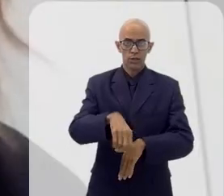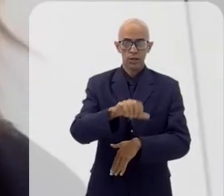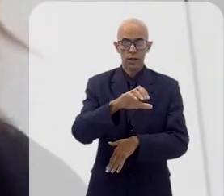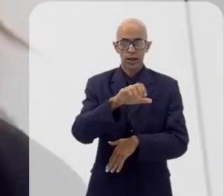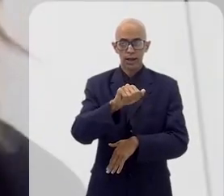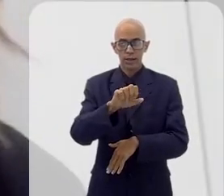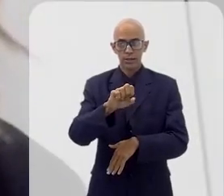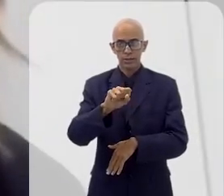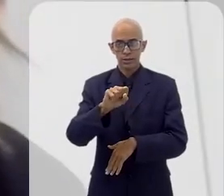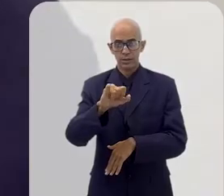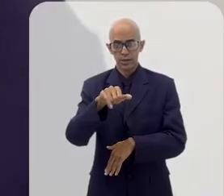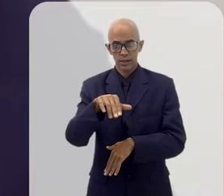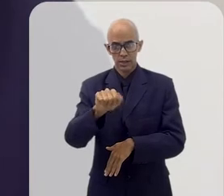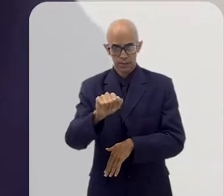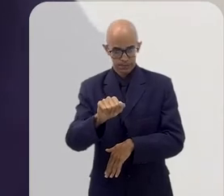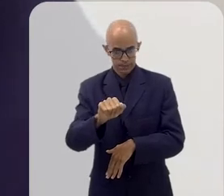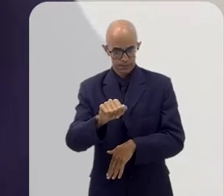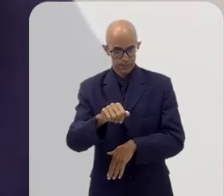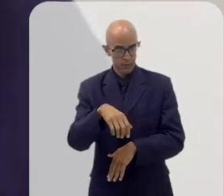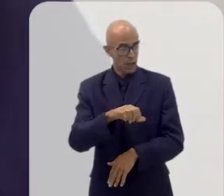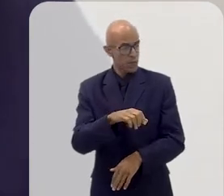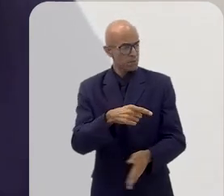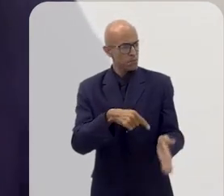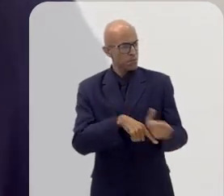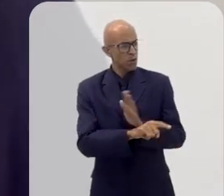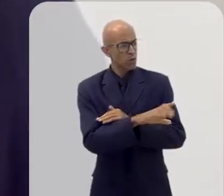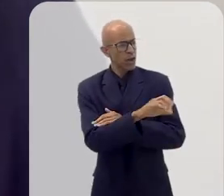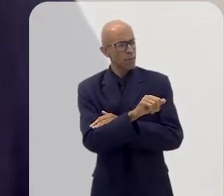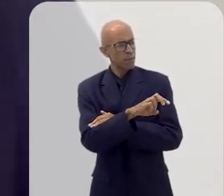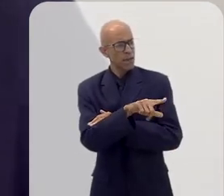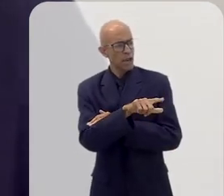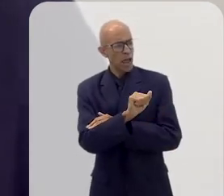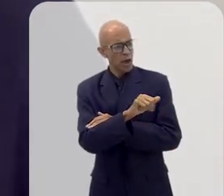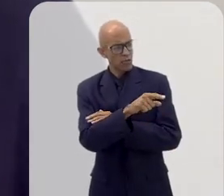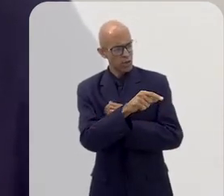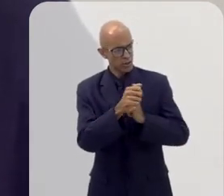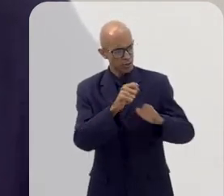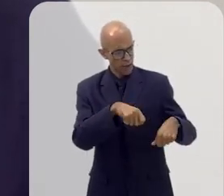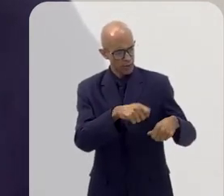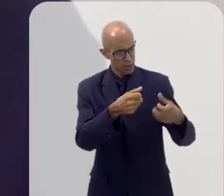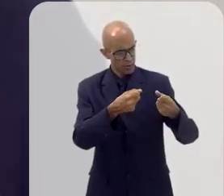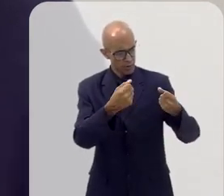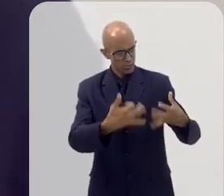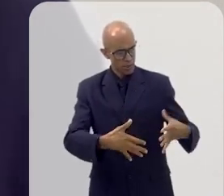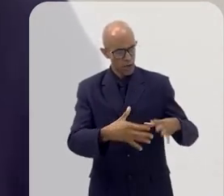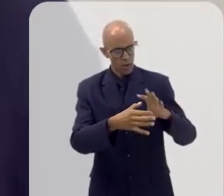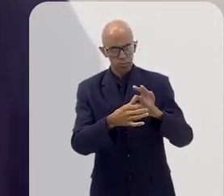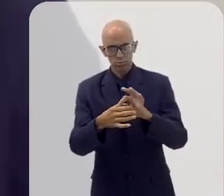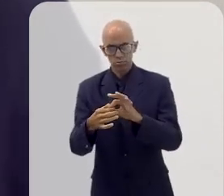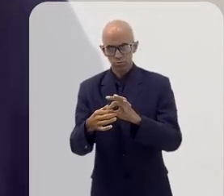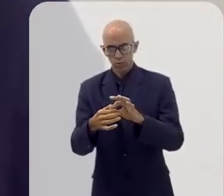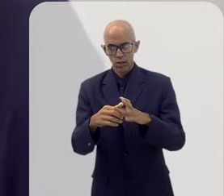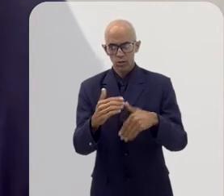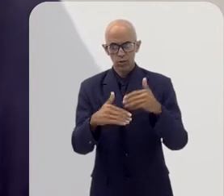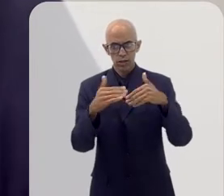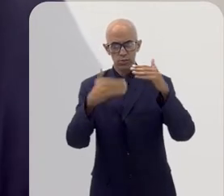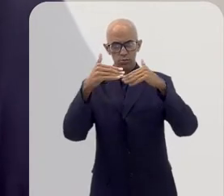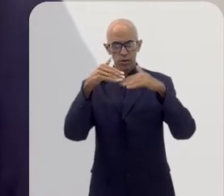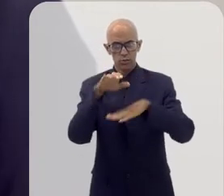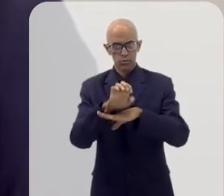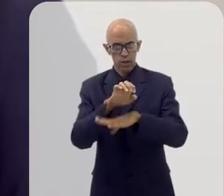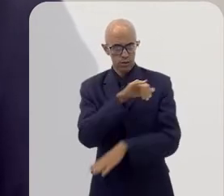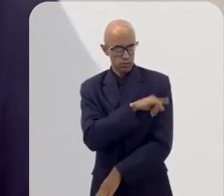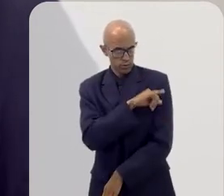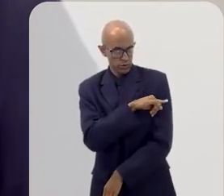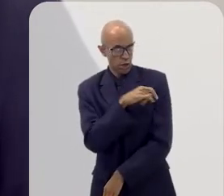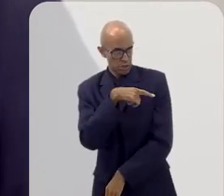Firjan, Tatiana Lauria. Camila, você pode traçar um panorama para a gente da energia solar fotovoltaica? Qual o crescimento que o Estado do Rio de